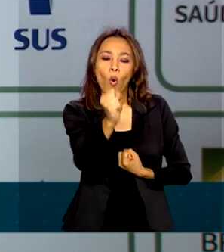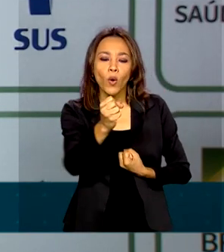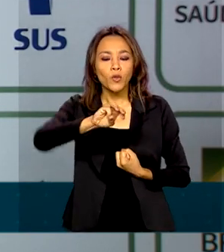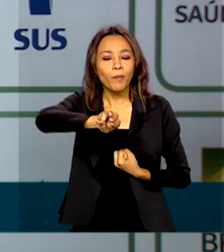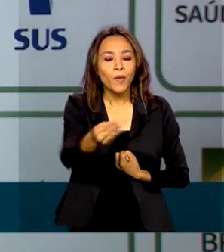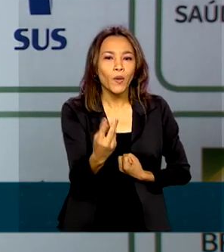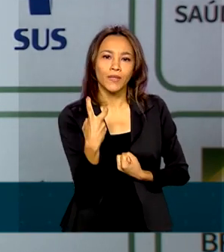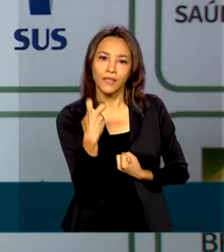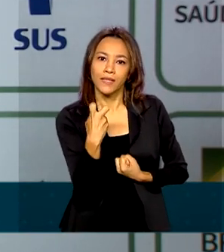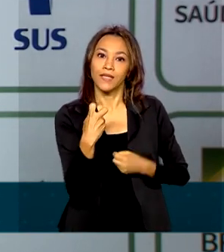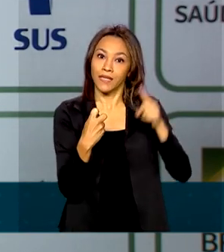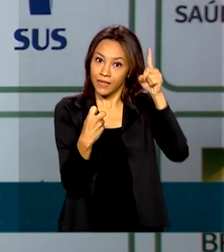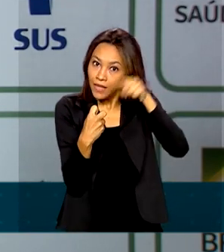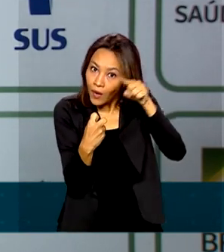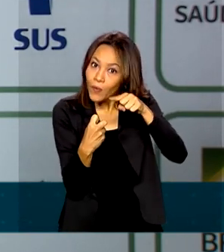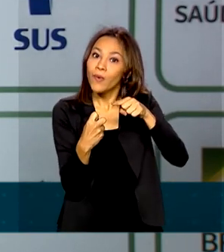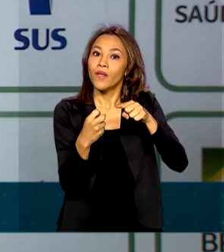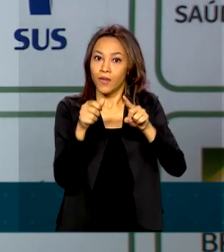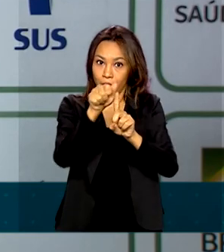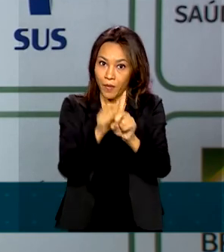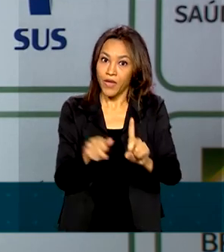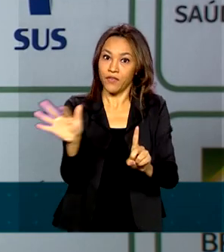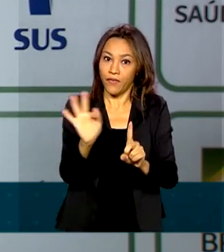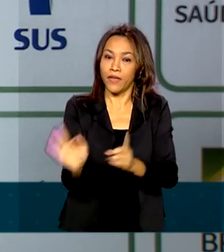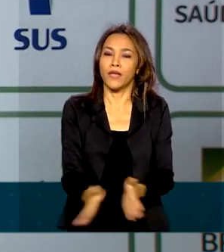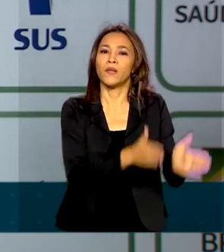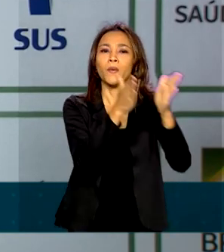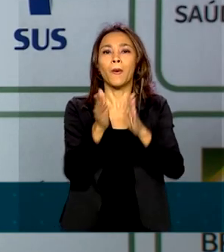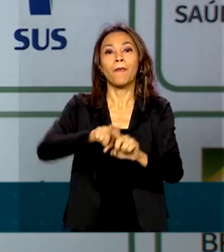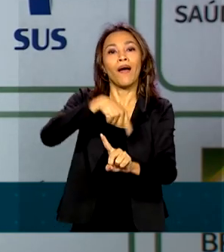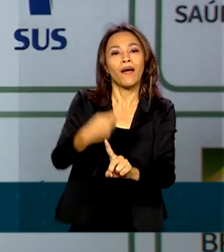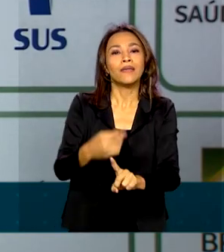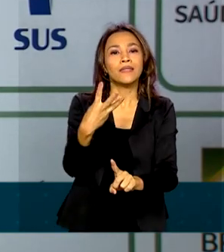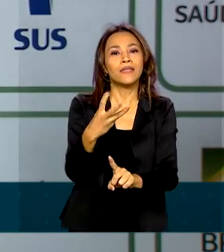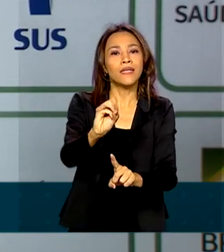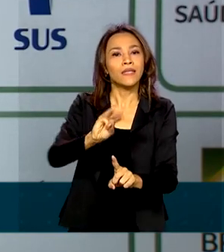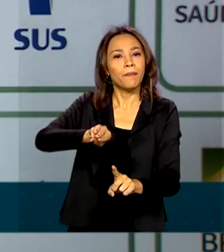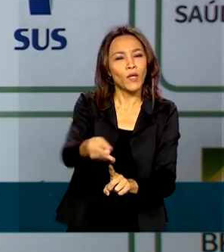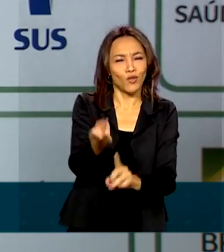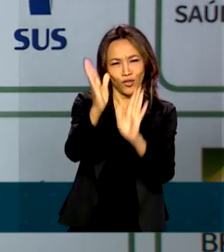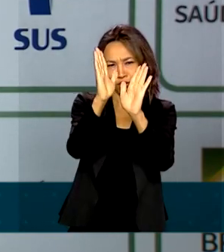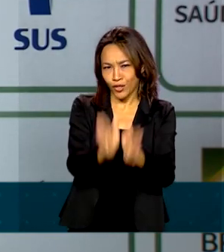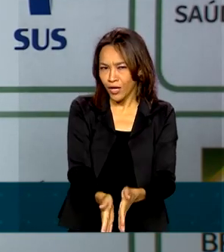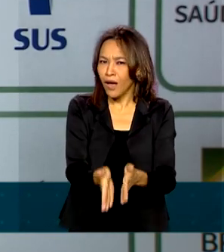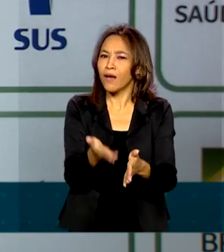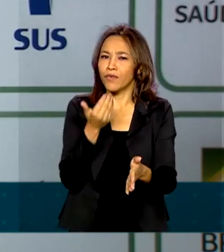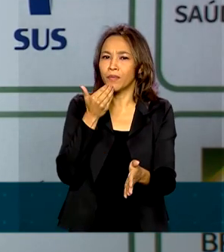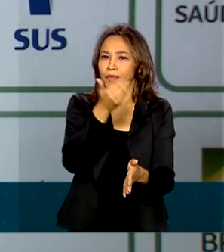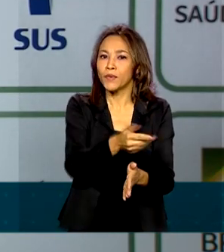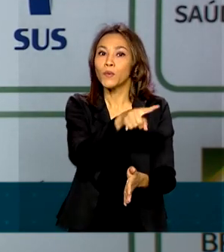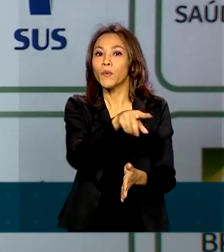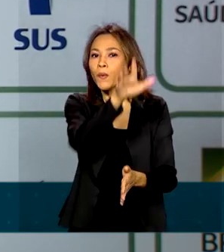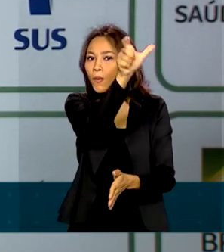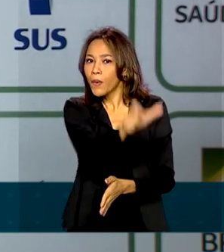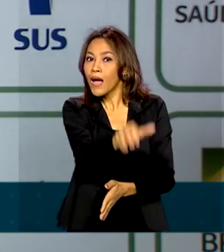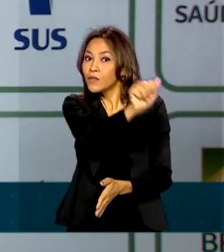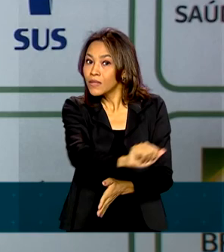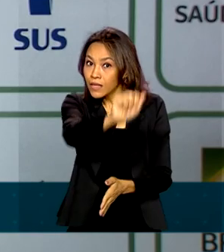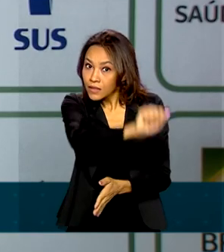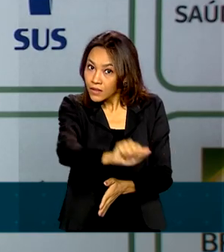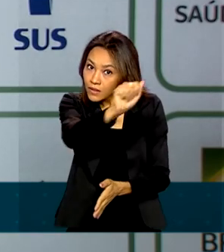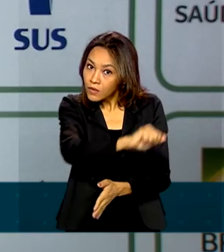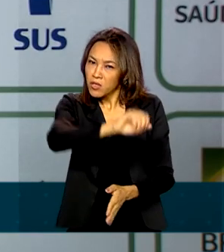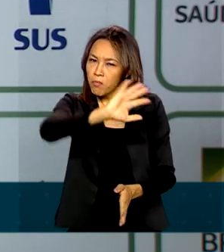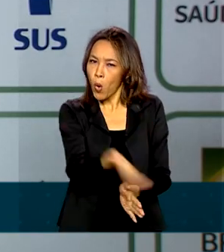agulhas em fevereiro, além de outras 30 milhões já requisitadas à ABIMO, a Associação dos Produtores de